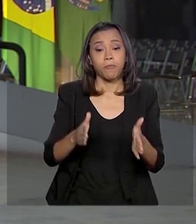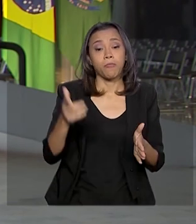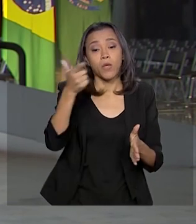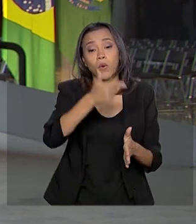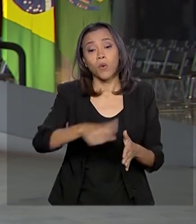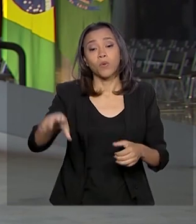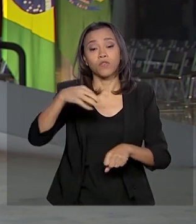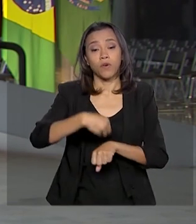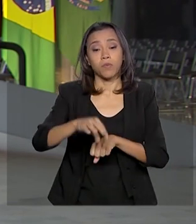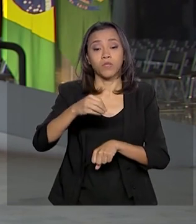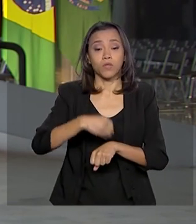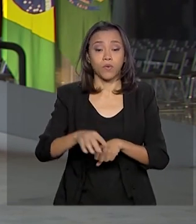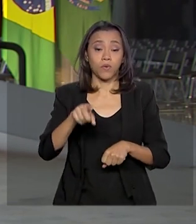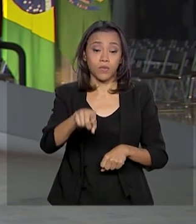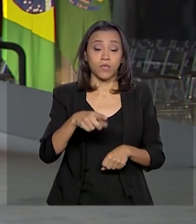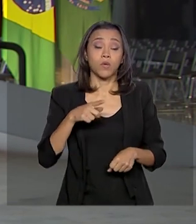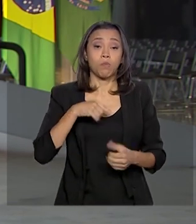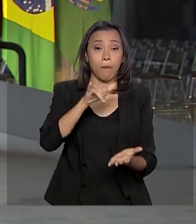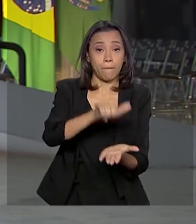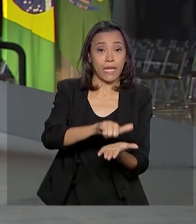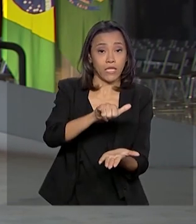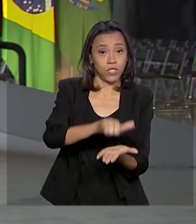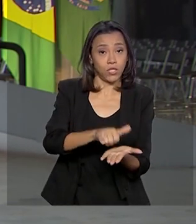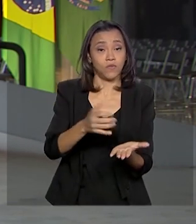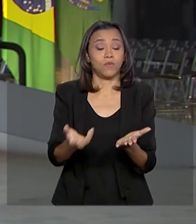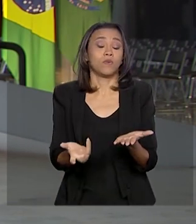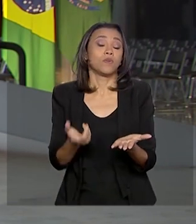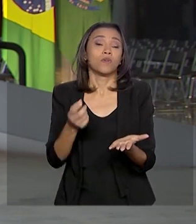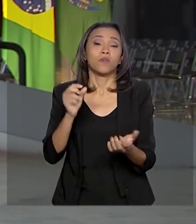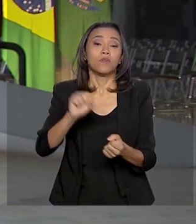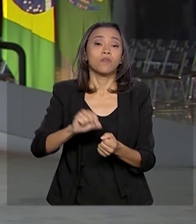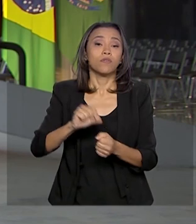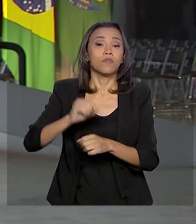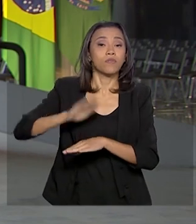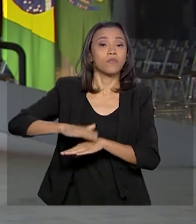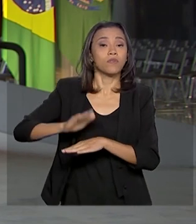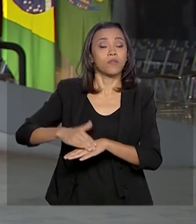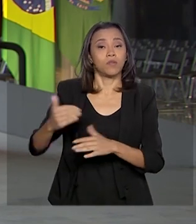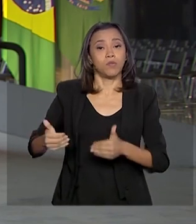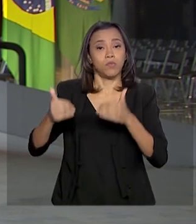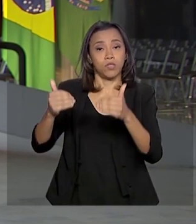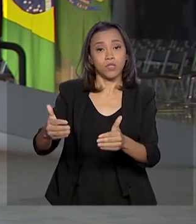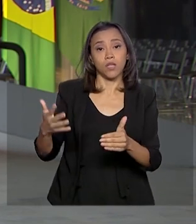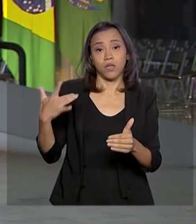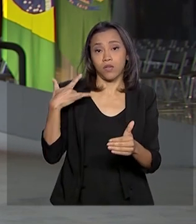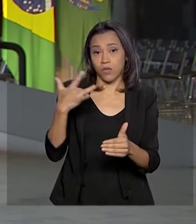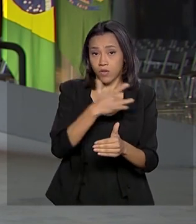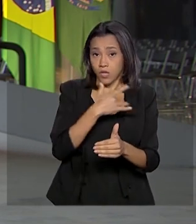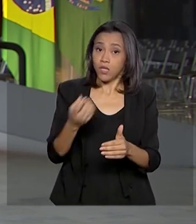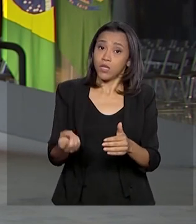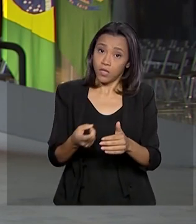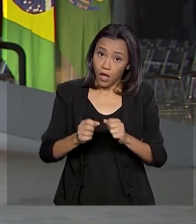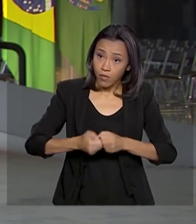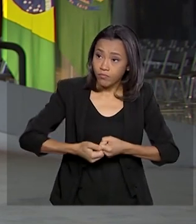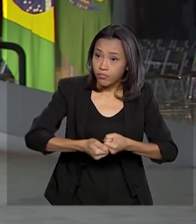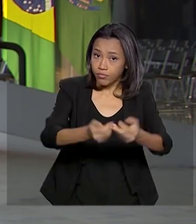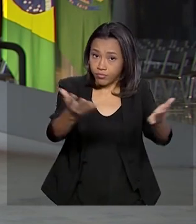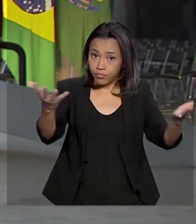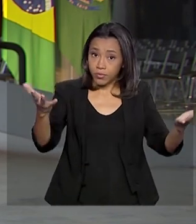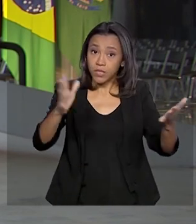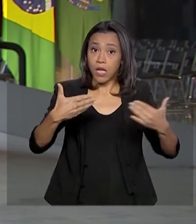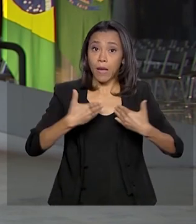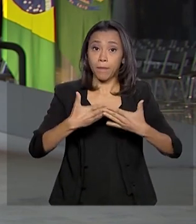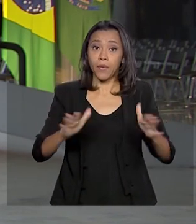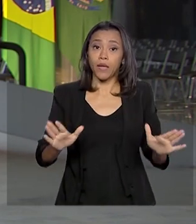aplicativo Coronavírus SUS, desenvolvido pelo Ministério da Saúde, que está disponível nas lojas de aplicativos, teve o seu código